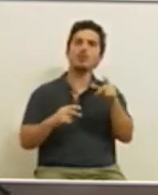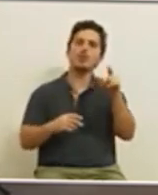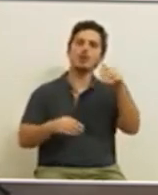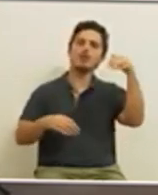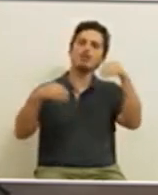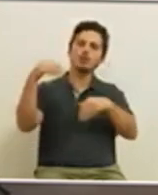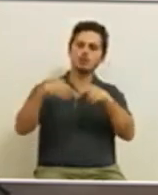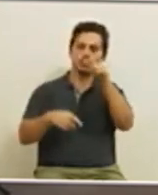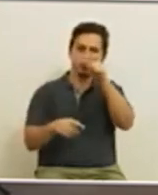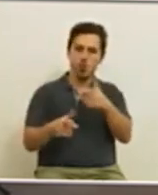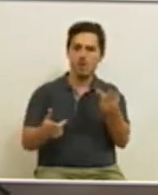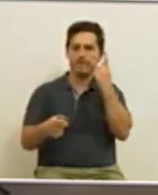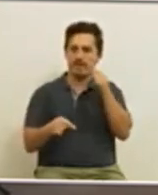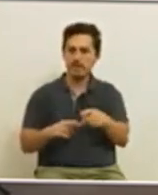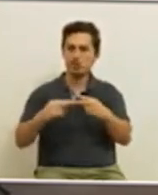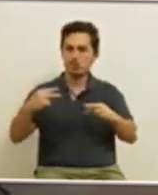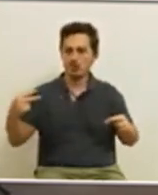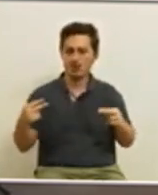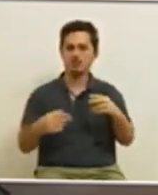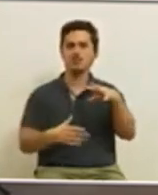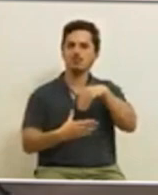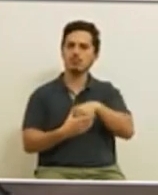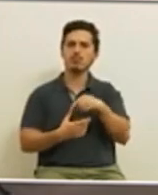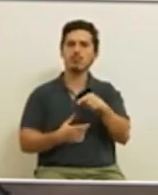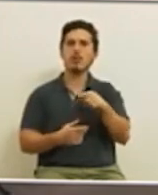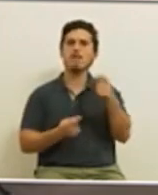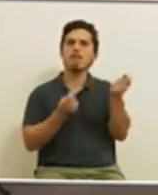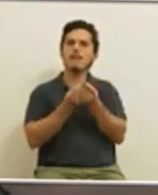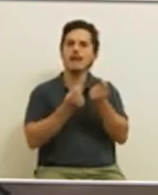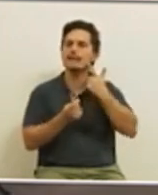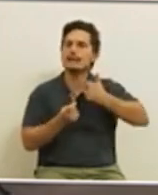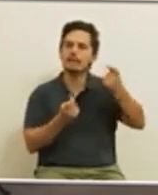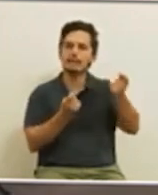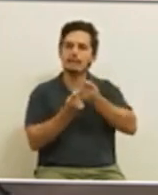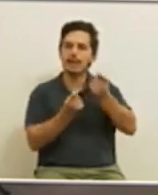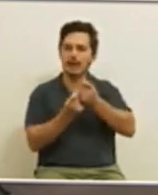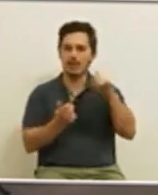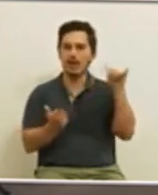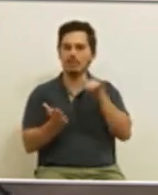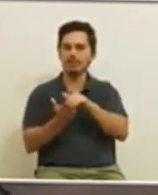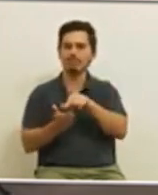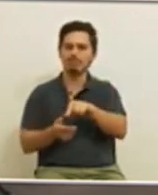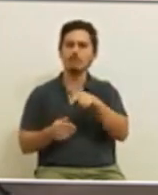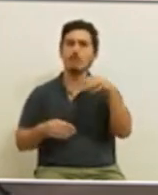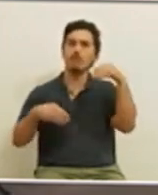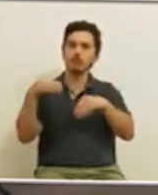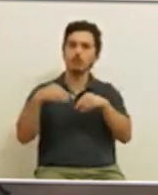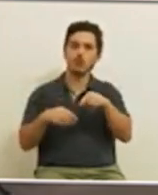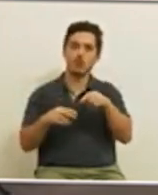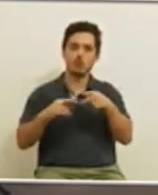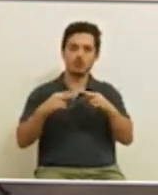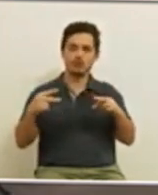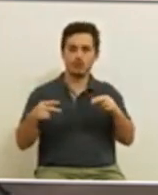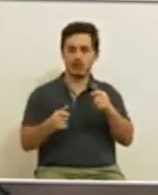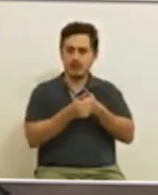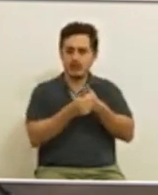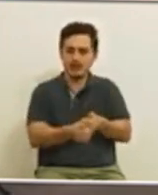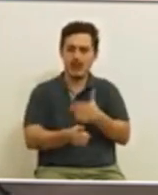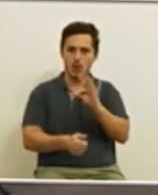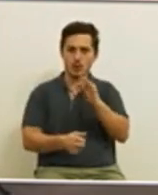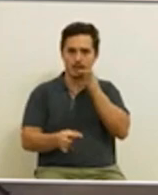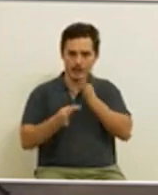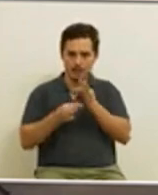eleitores desta cidade, em especial daqueles que moram sobre os eixos de aproximação, aliás, de acordo com a votação deste Executivo a 14 de setembro.